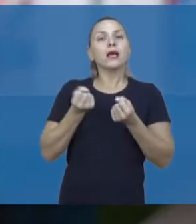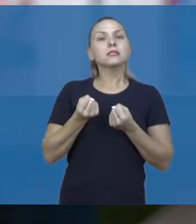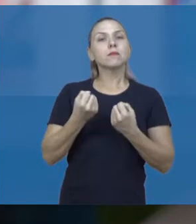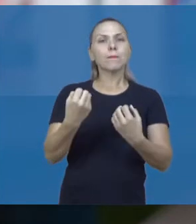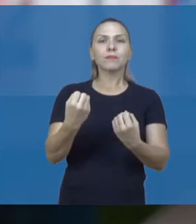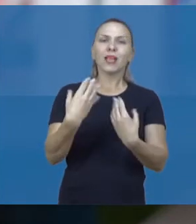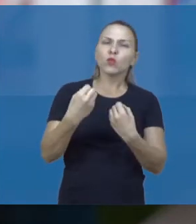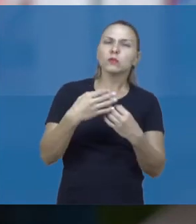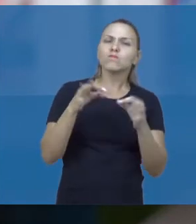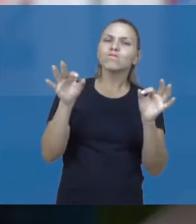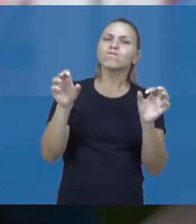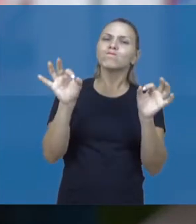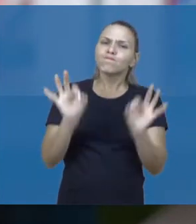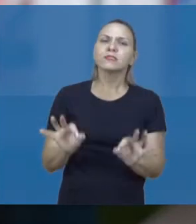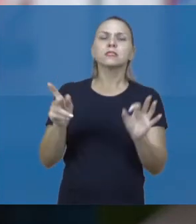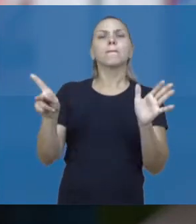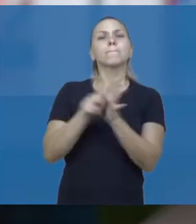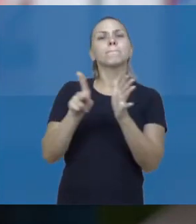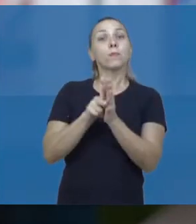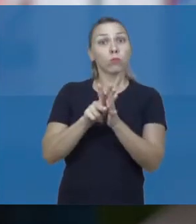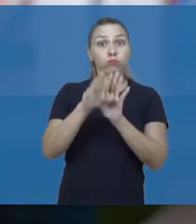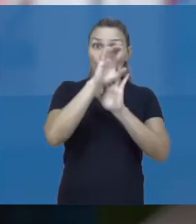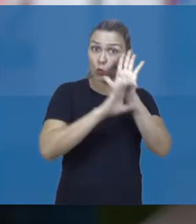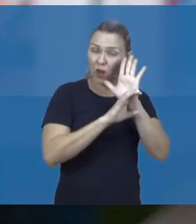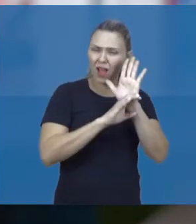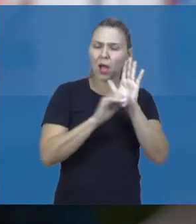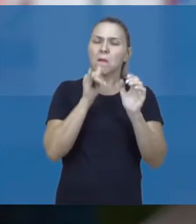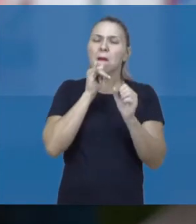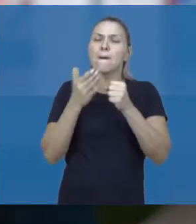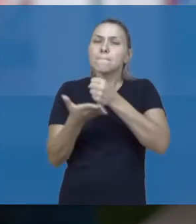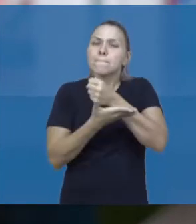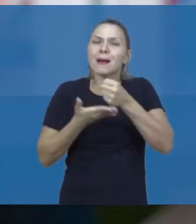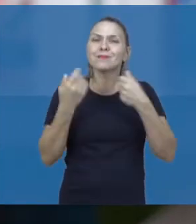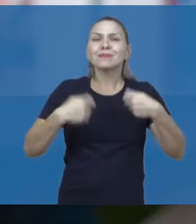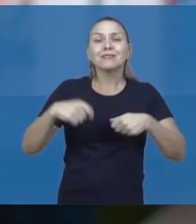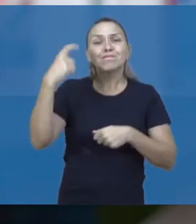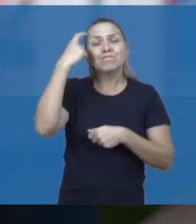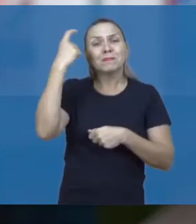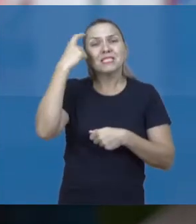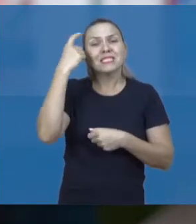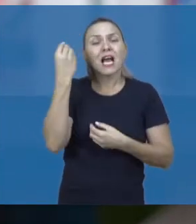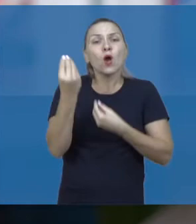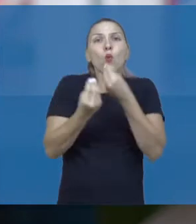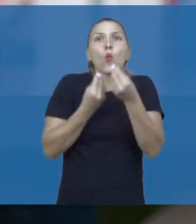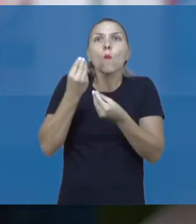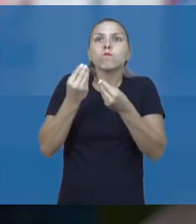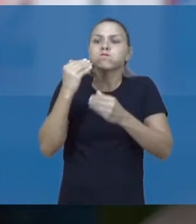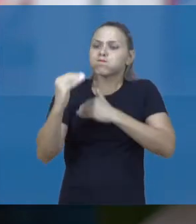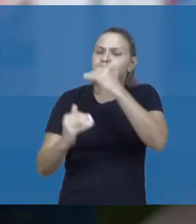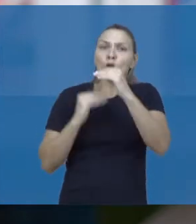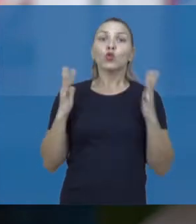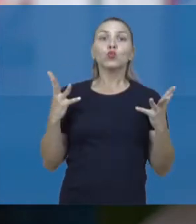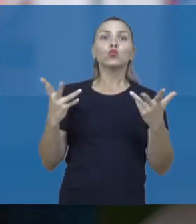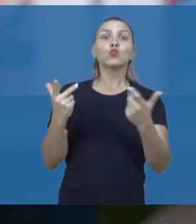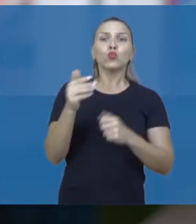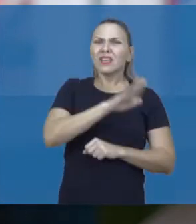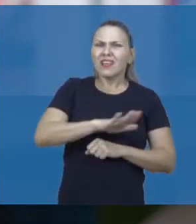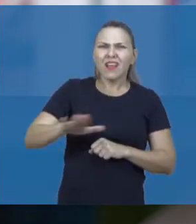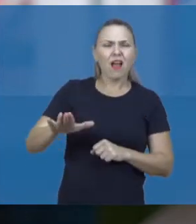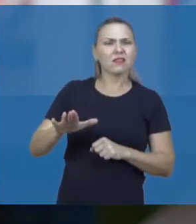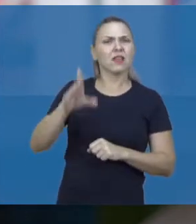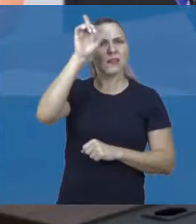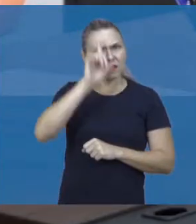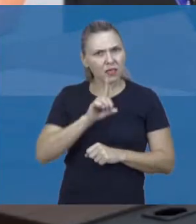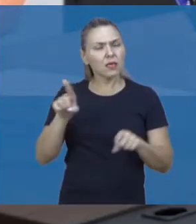flexibilizações curriculares, a partir da base, elas têm que ser pensadas como um ganho para todas as crianças, com e sem